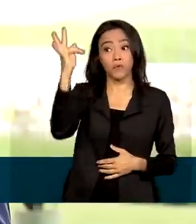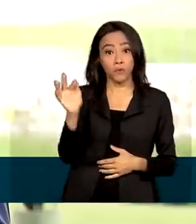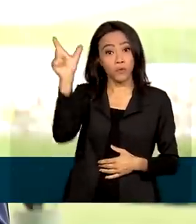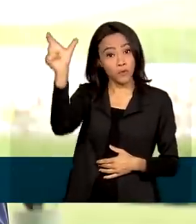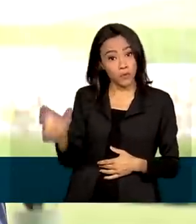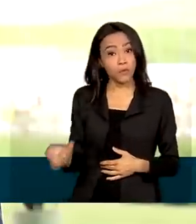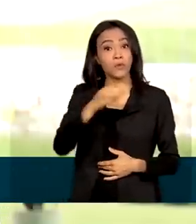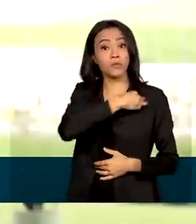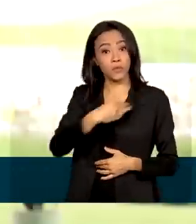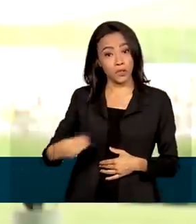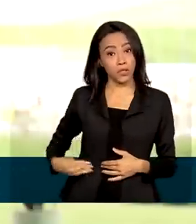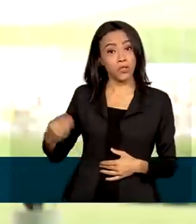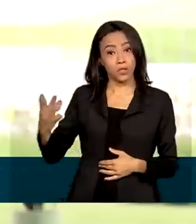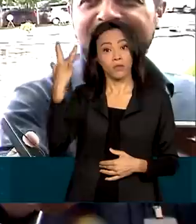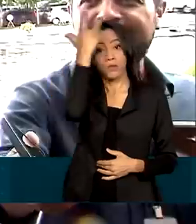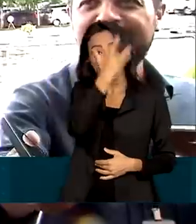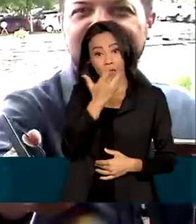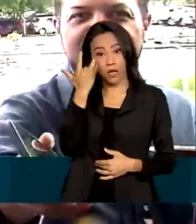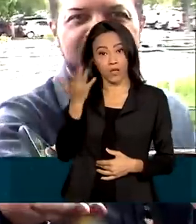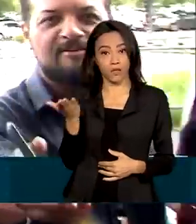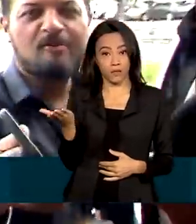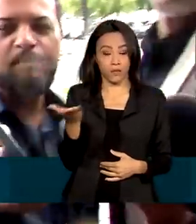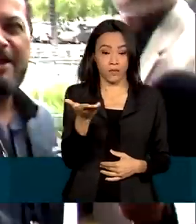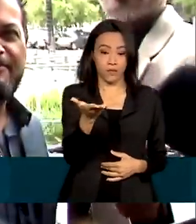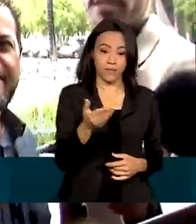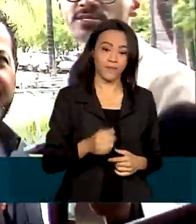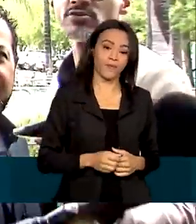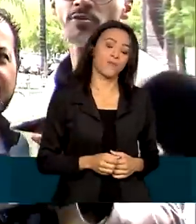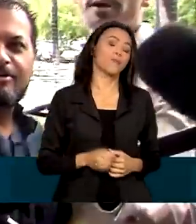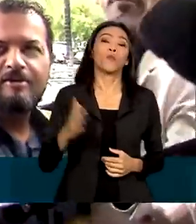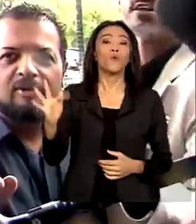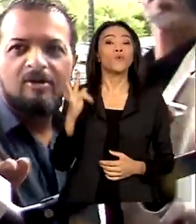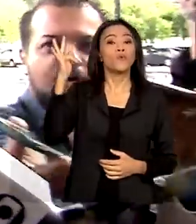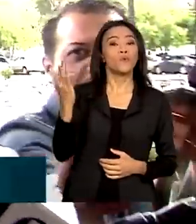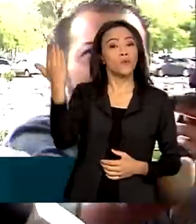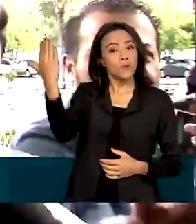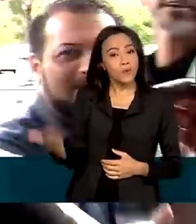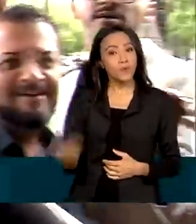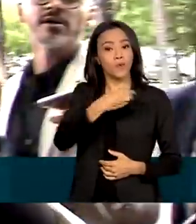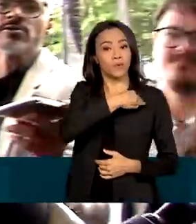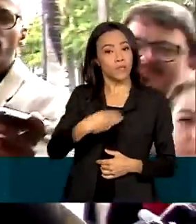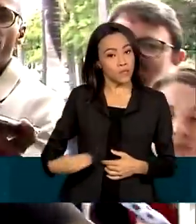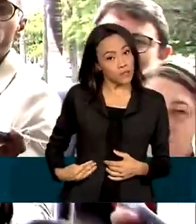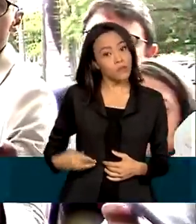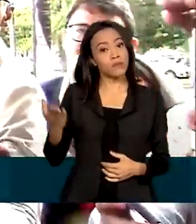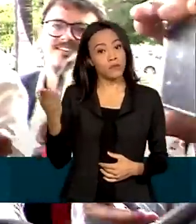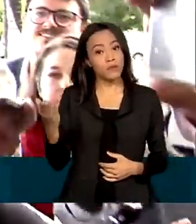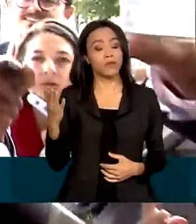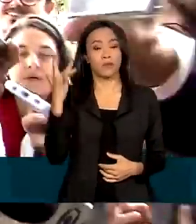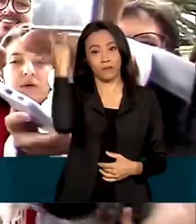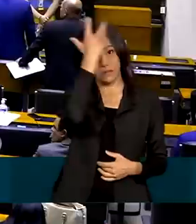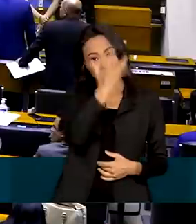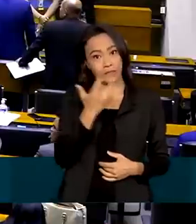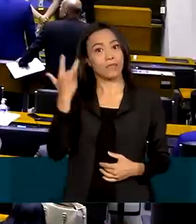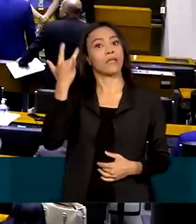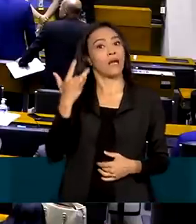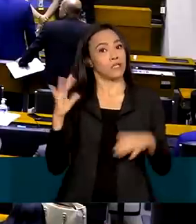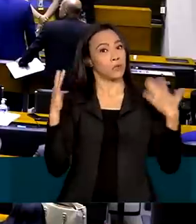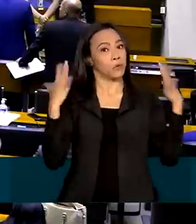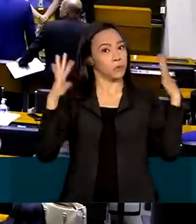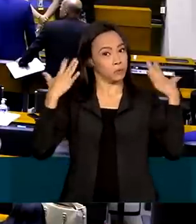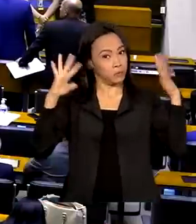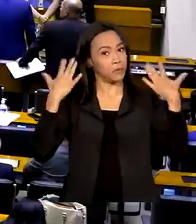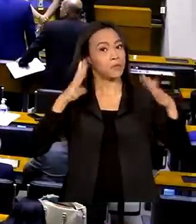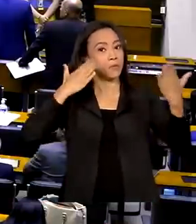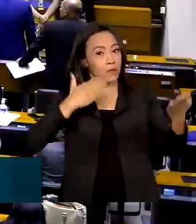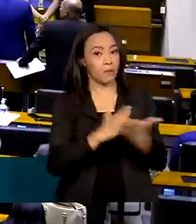Haddad. Vamos conferir. O futuro ministro da Fazenda, Fernando Haddad, comemorou a aprovação